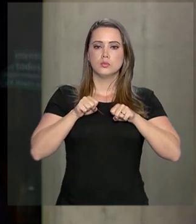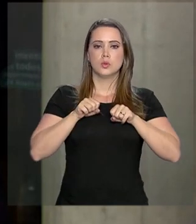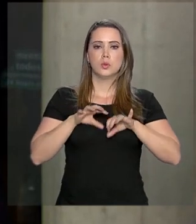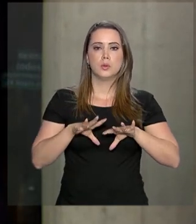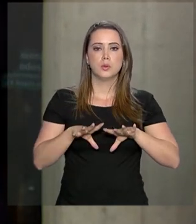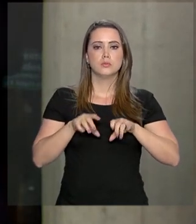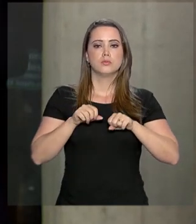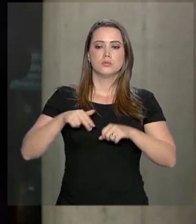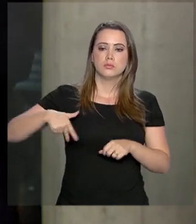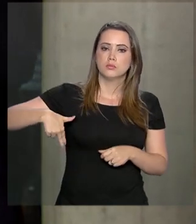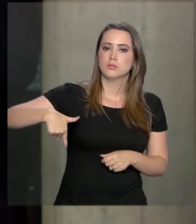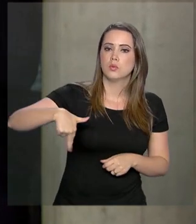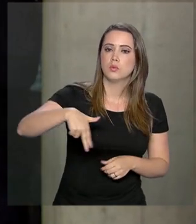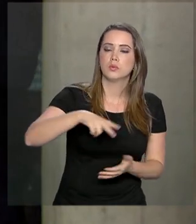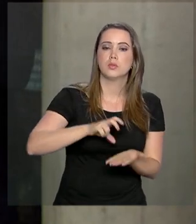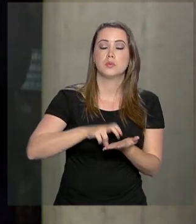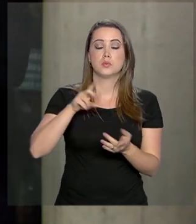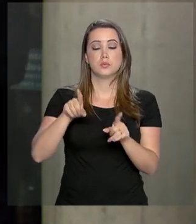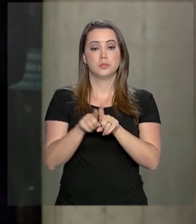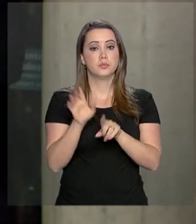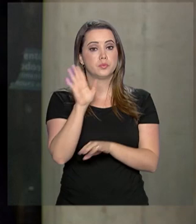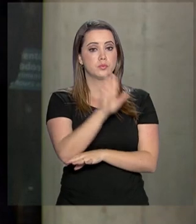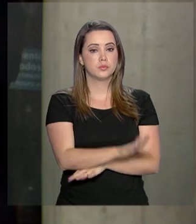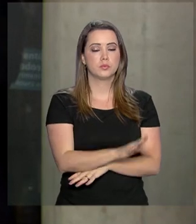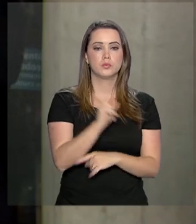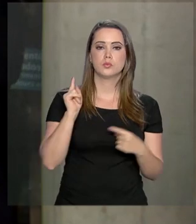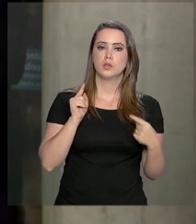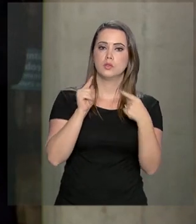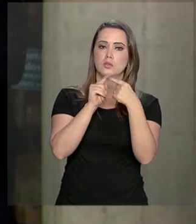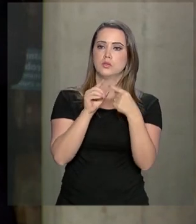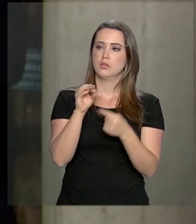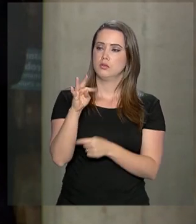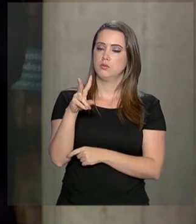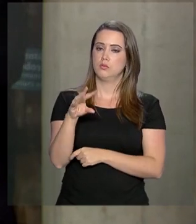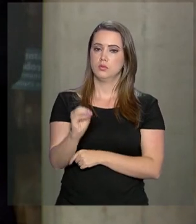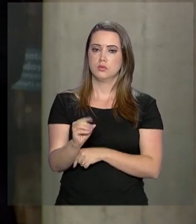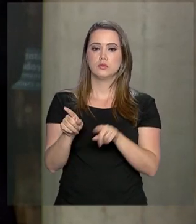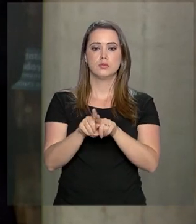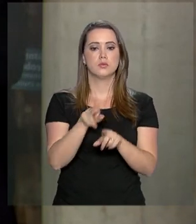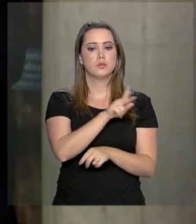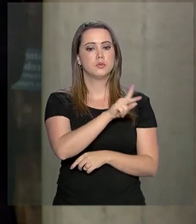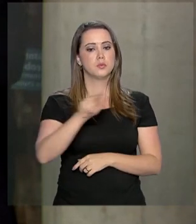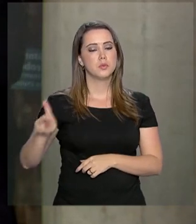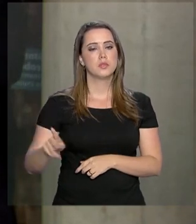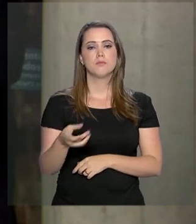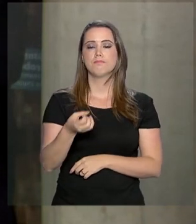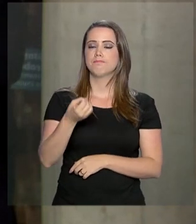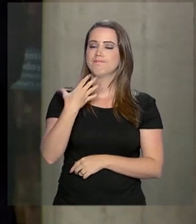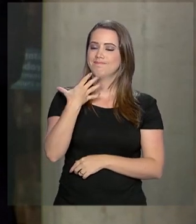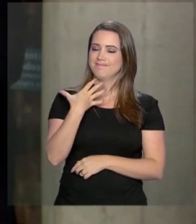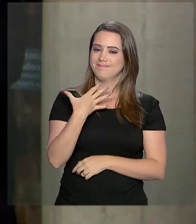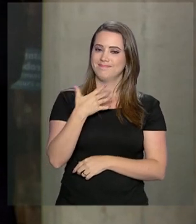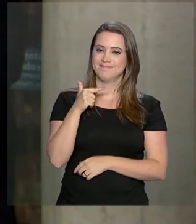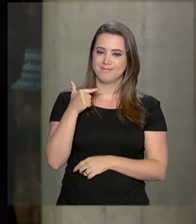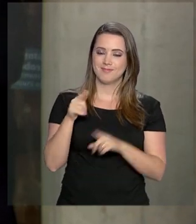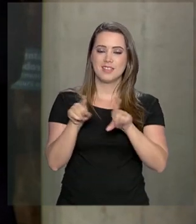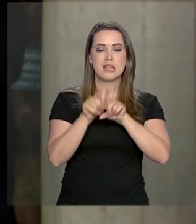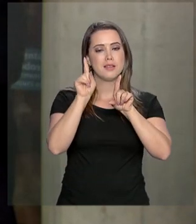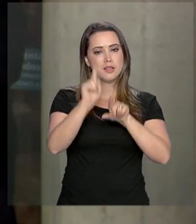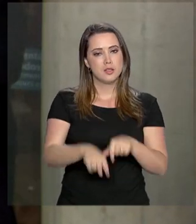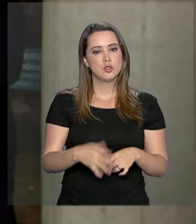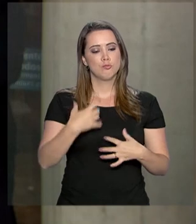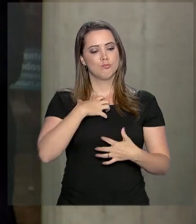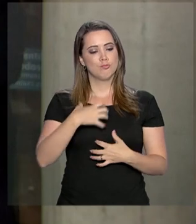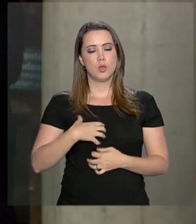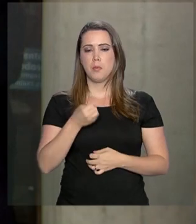vezes no corredor pela manhã e também à tarde. De acordo com Otávio Barros, o presidente está com bom humor, bem fisicamente e